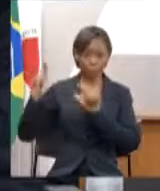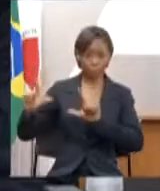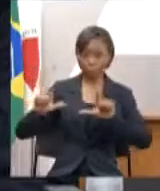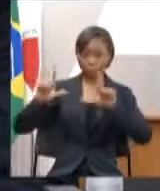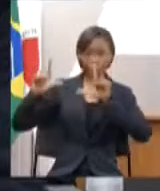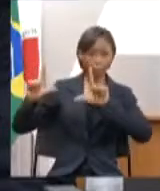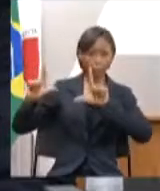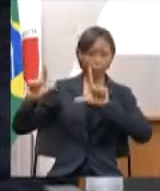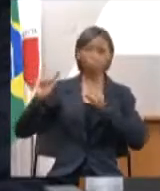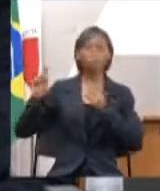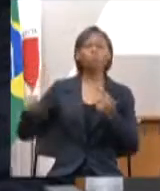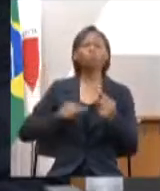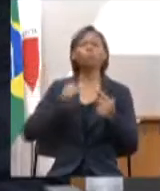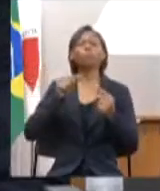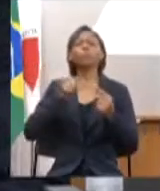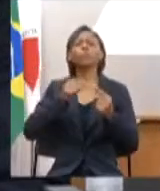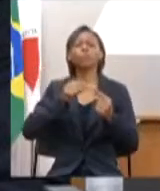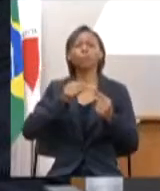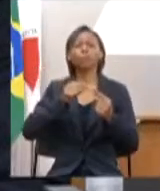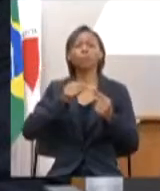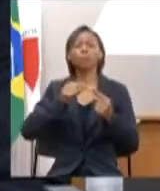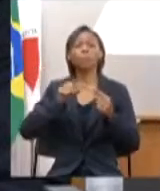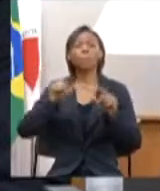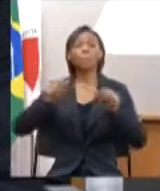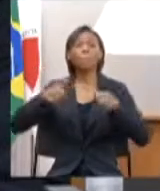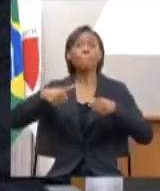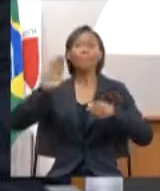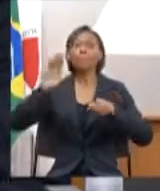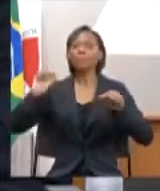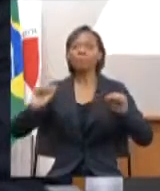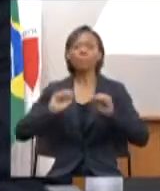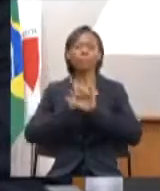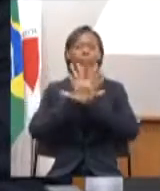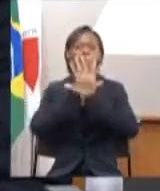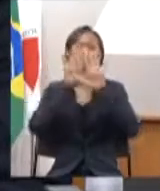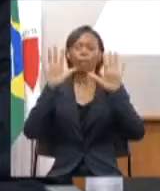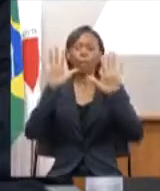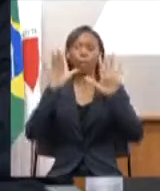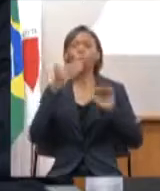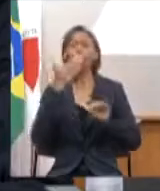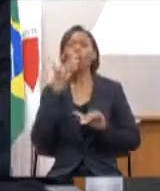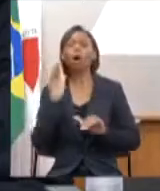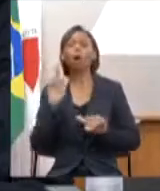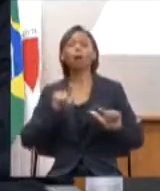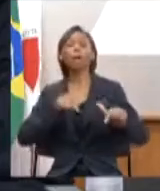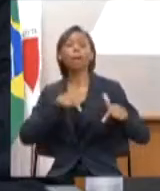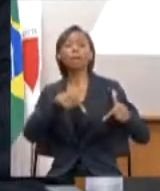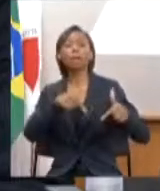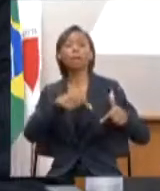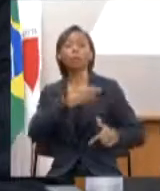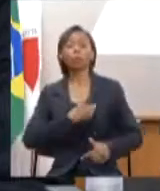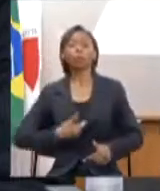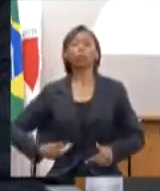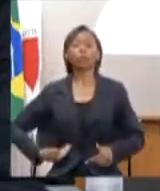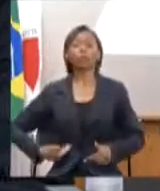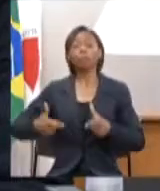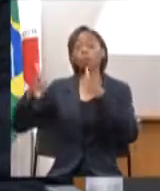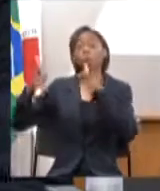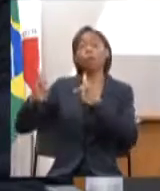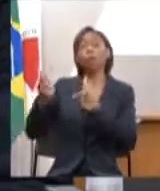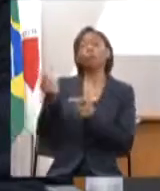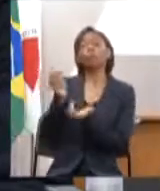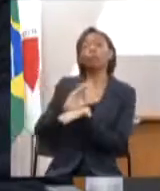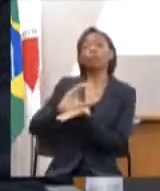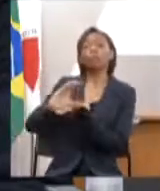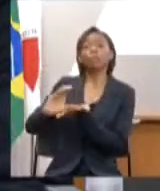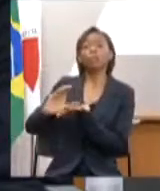de tornar mais transparente quais são as ações governamentais, para onde o dinheiro está sendo gasto,